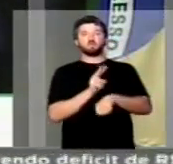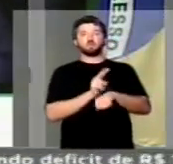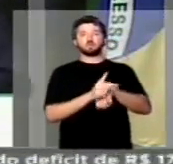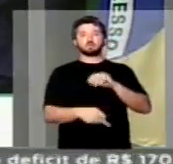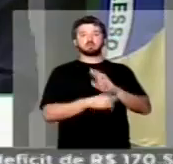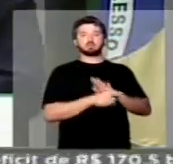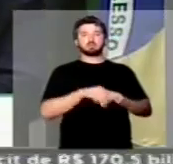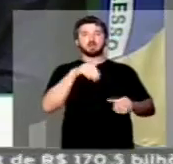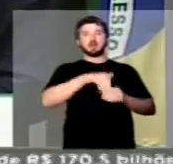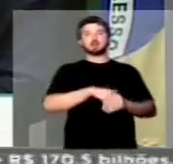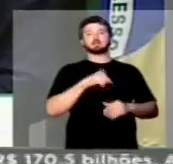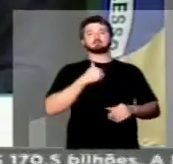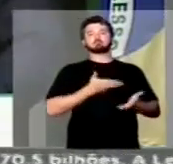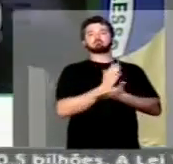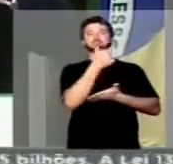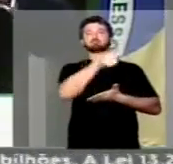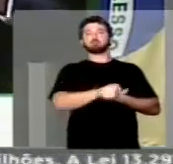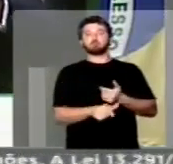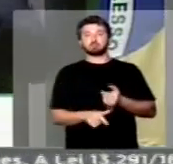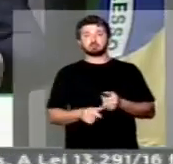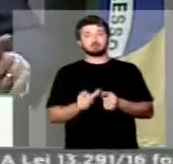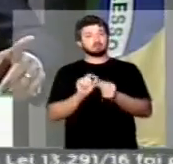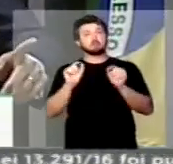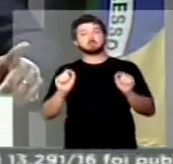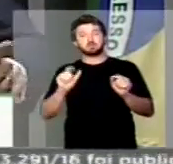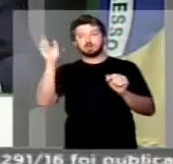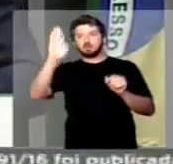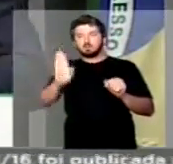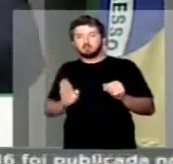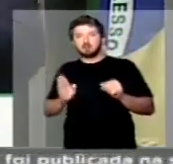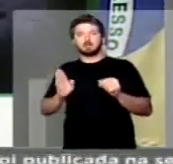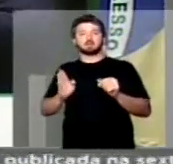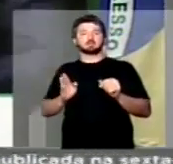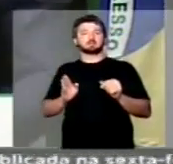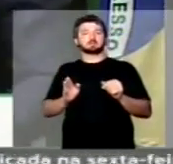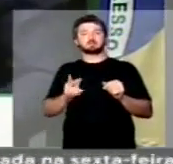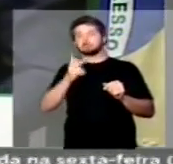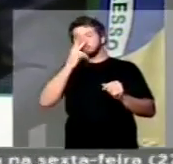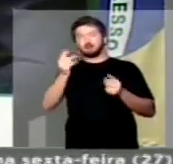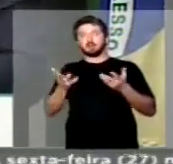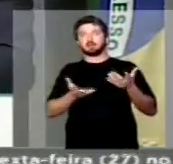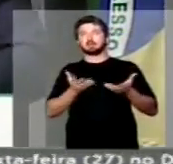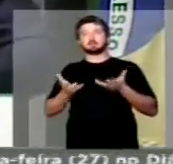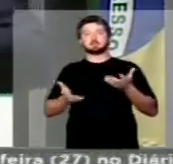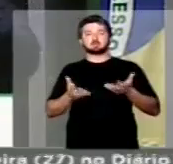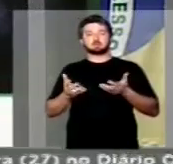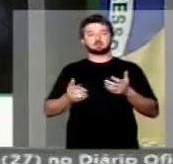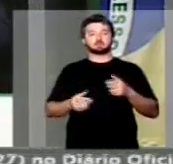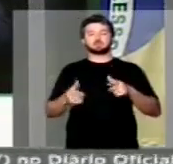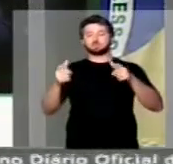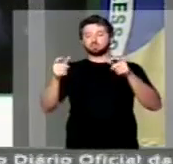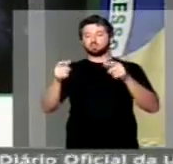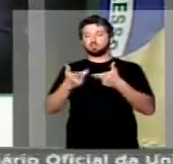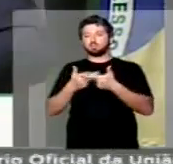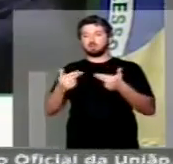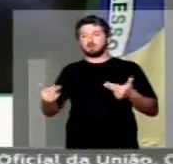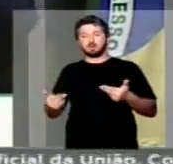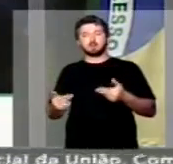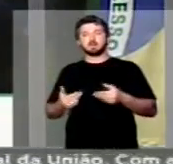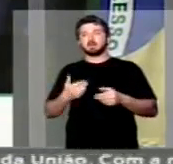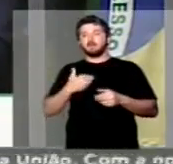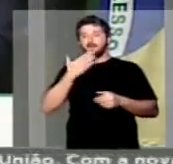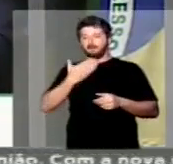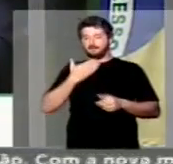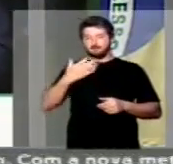sua própria reeleição, fazendo do Brasil nada mais, nada menos do que um instrumento em